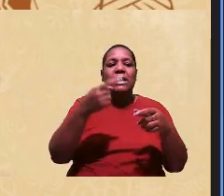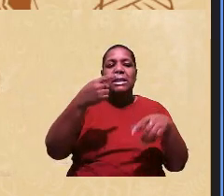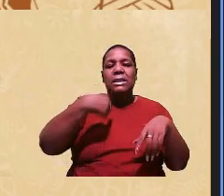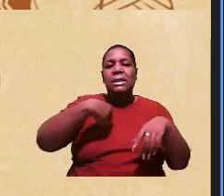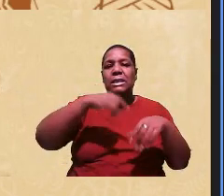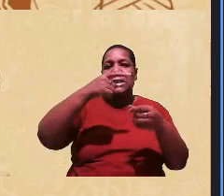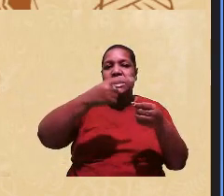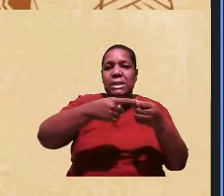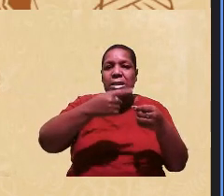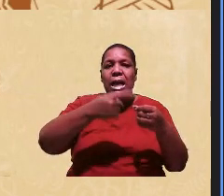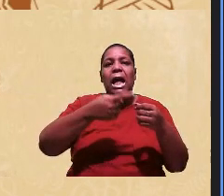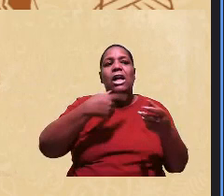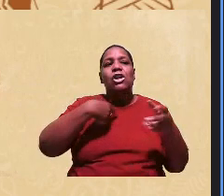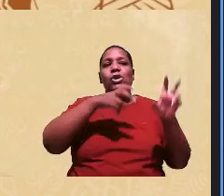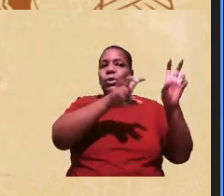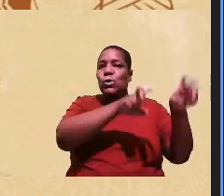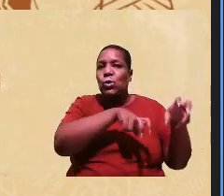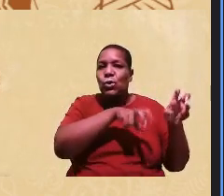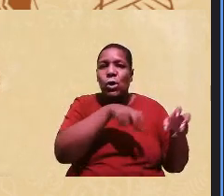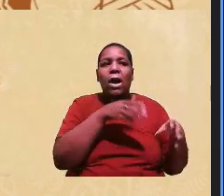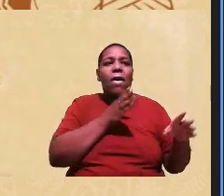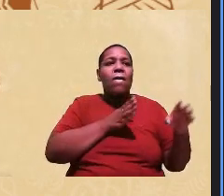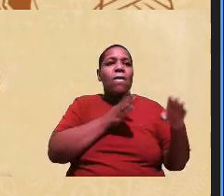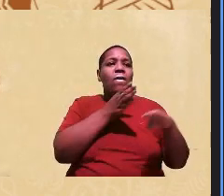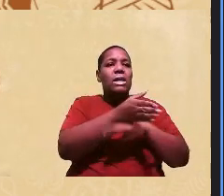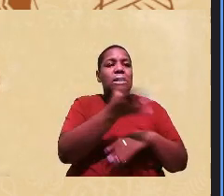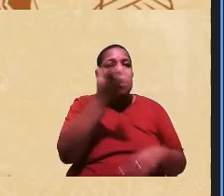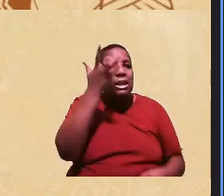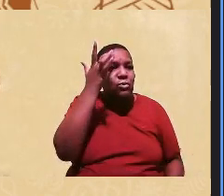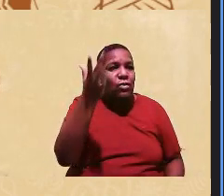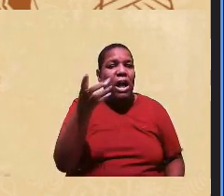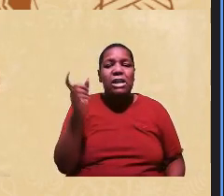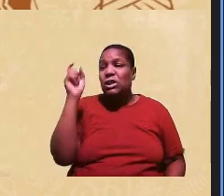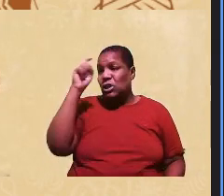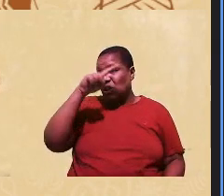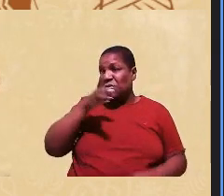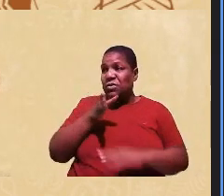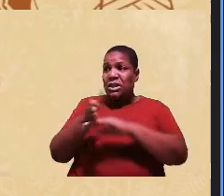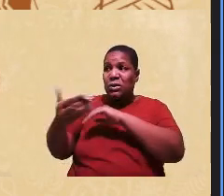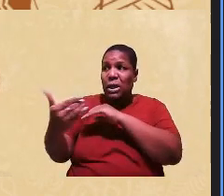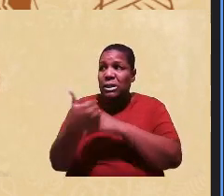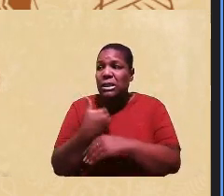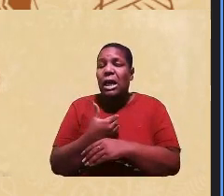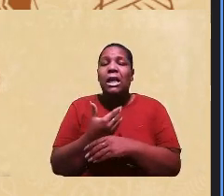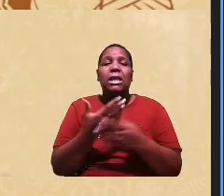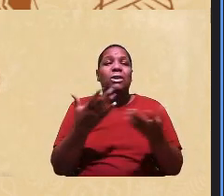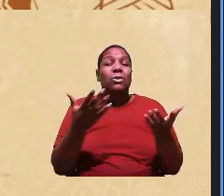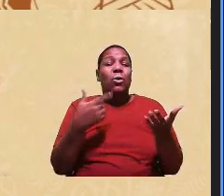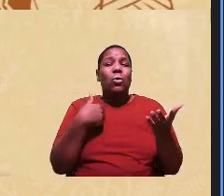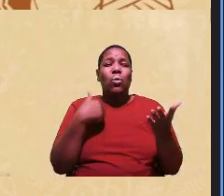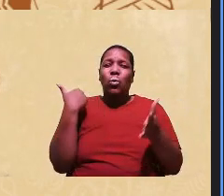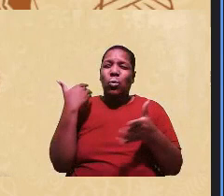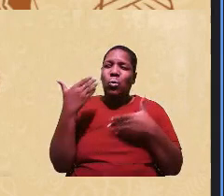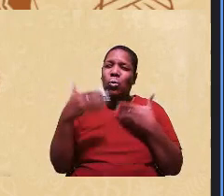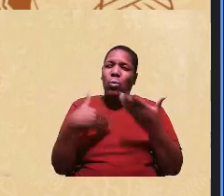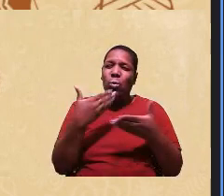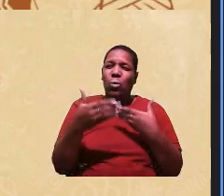enfim de fácil acesso de difícil acesso então por muito tempo a gente fica